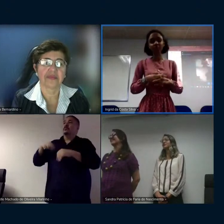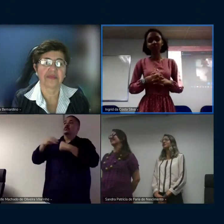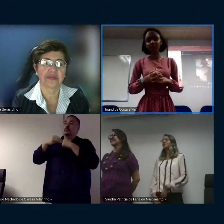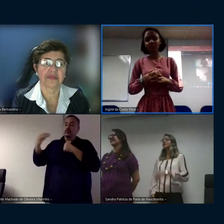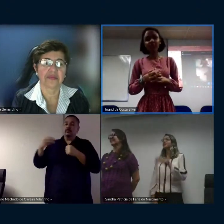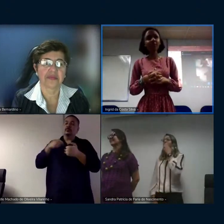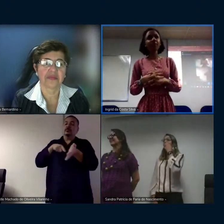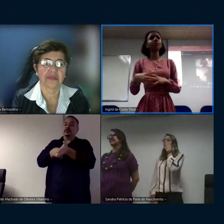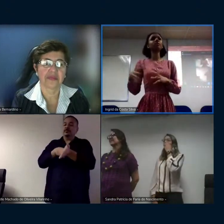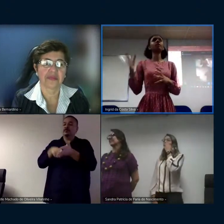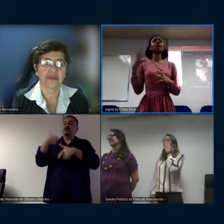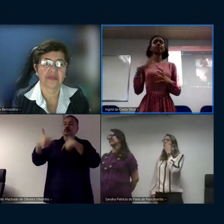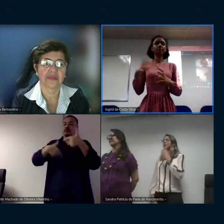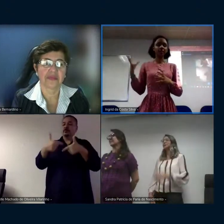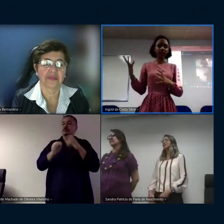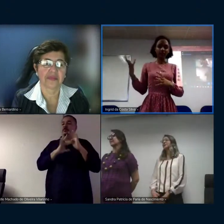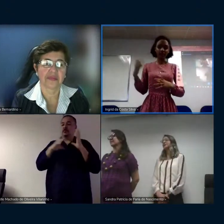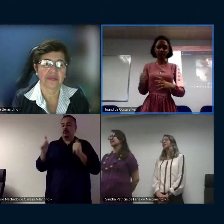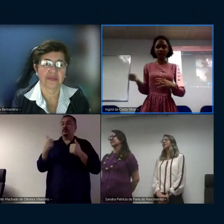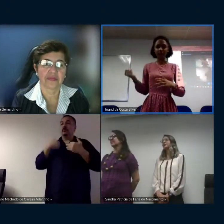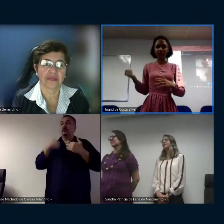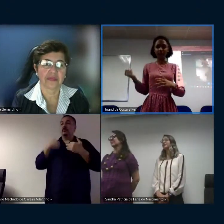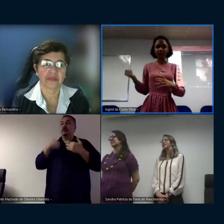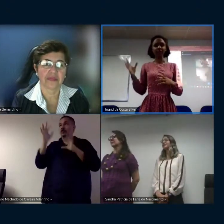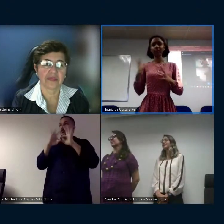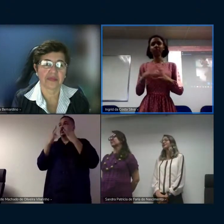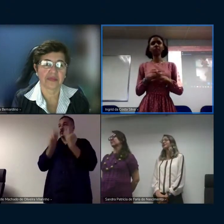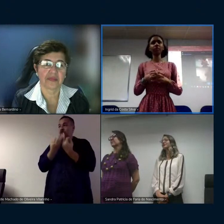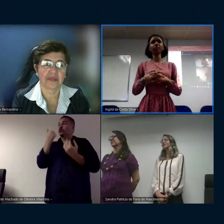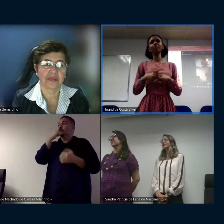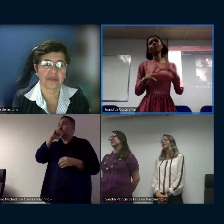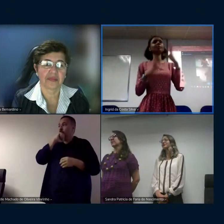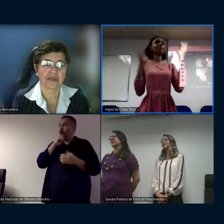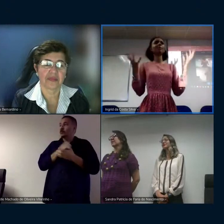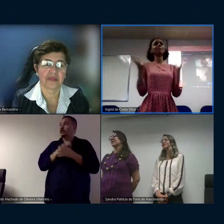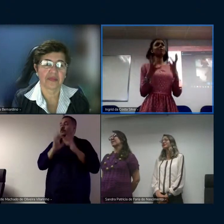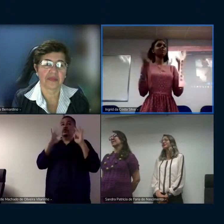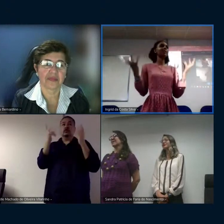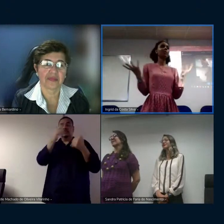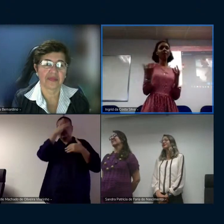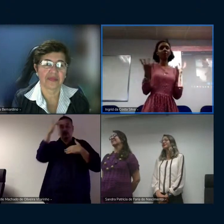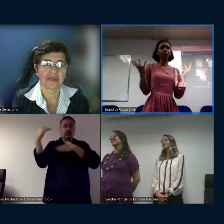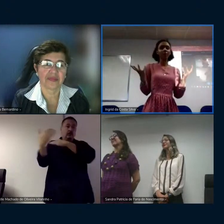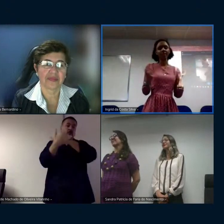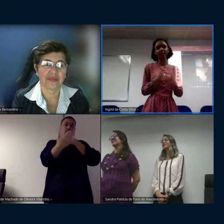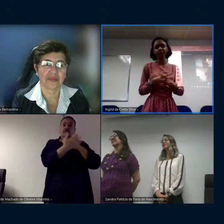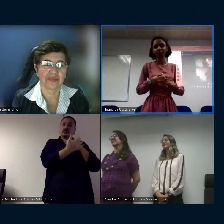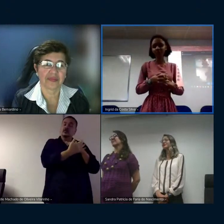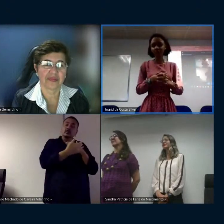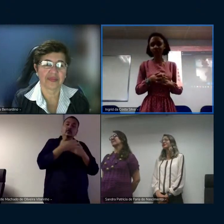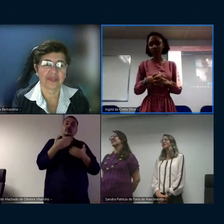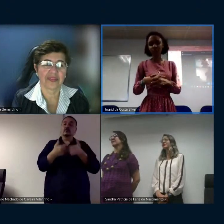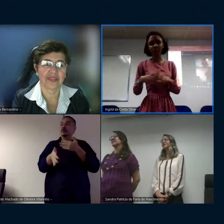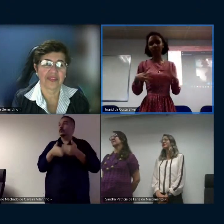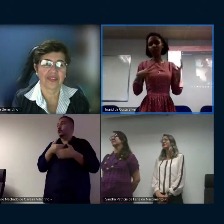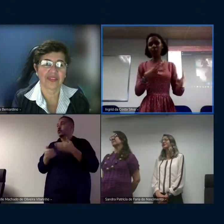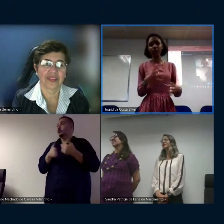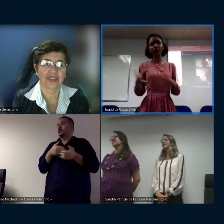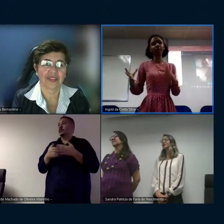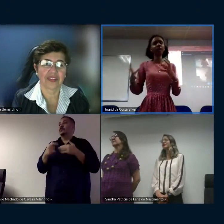trabalho tudo então agradecer também minha família minha mãe todas as pessoas que me ajudaram de alguma forma que